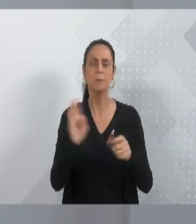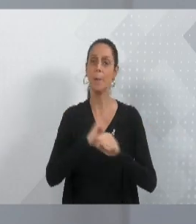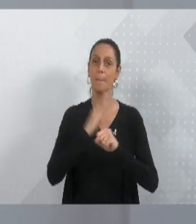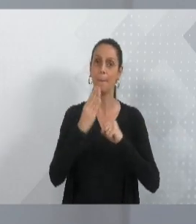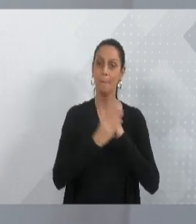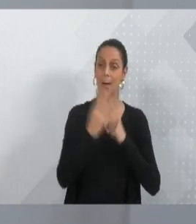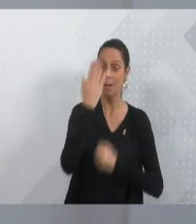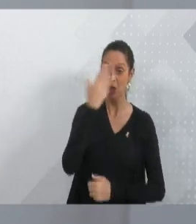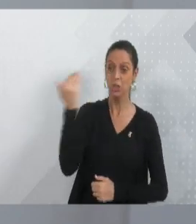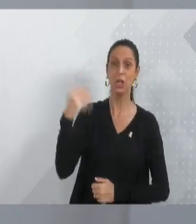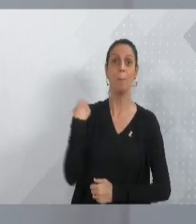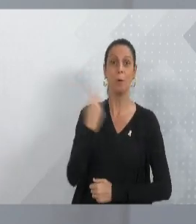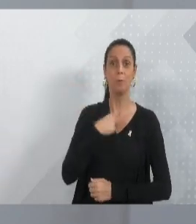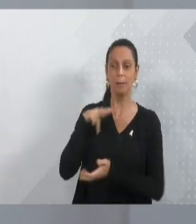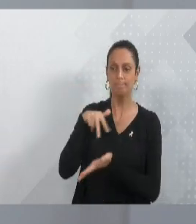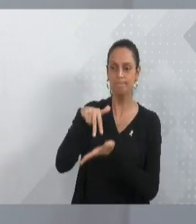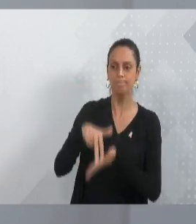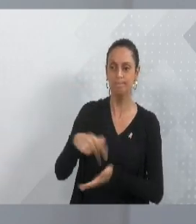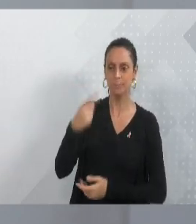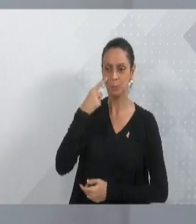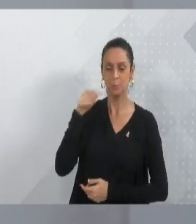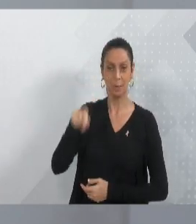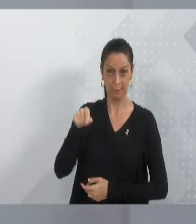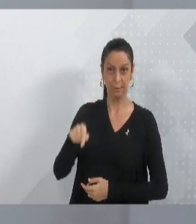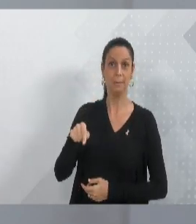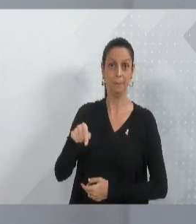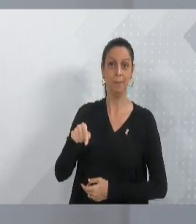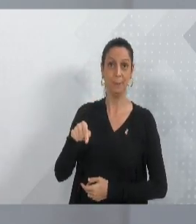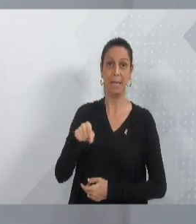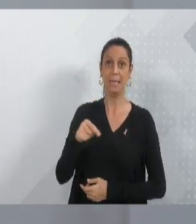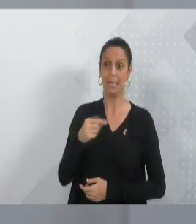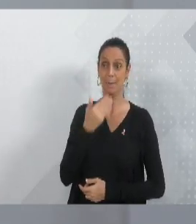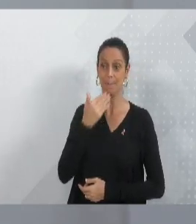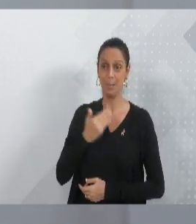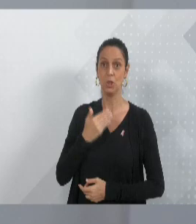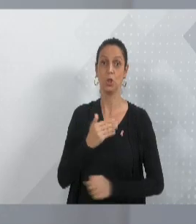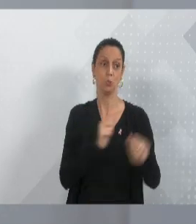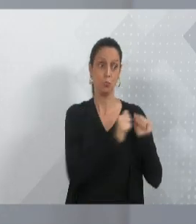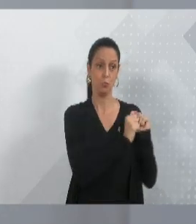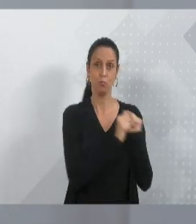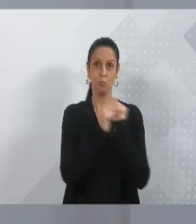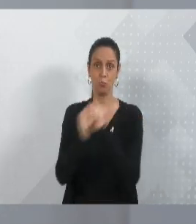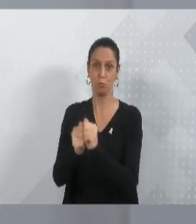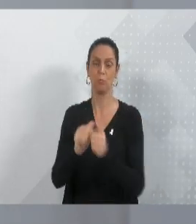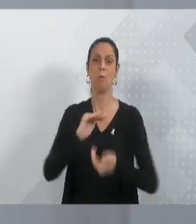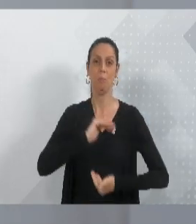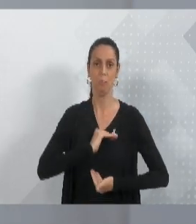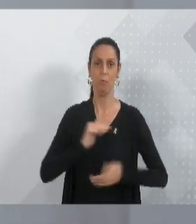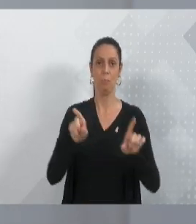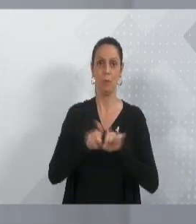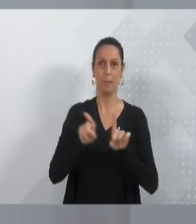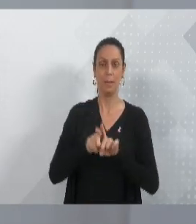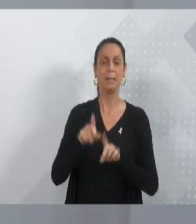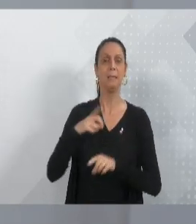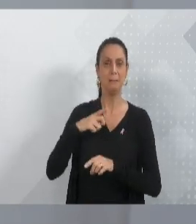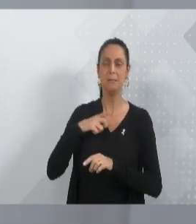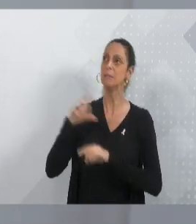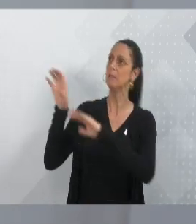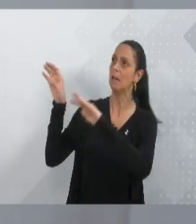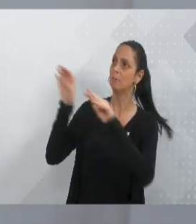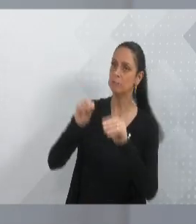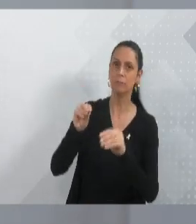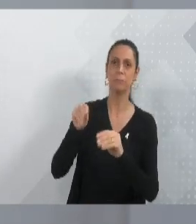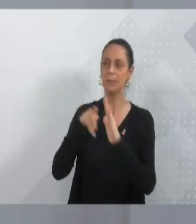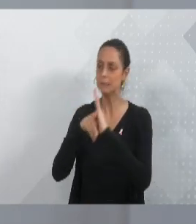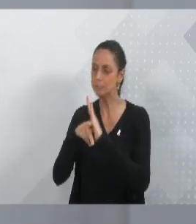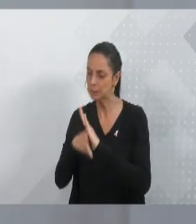específica com a defesa civil, dos riscos de desbarrancamento, a gente acionou os órgãos públicos para fazer os estudos preventivos. E, senhor